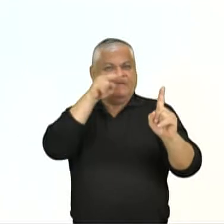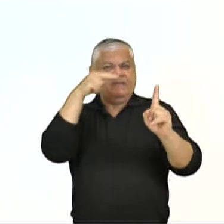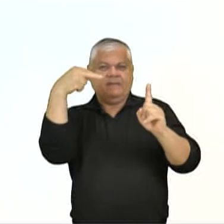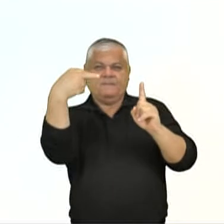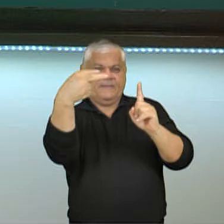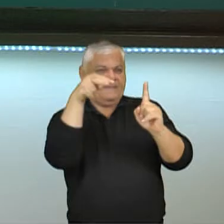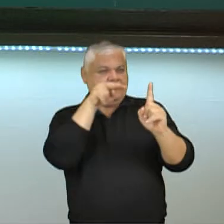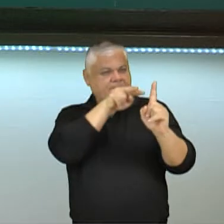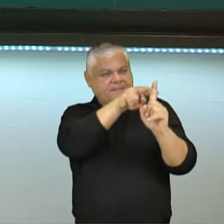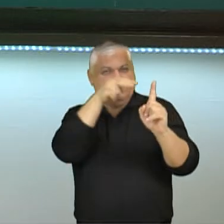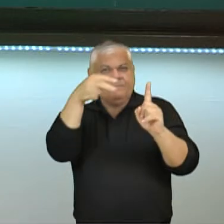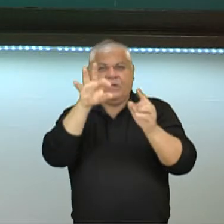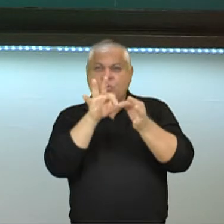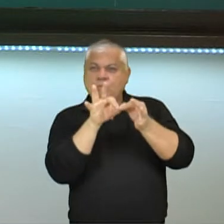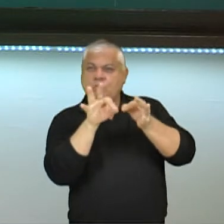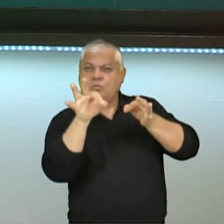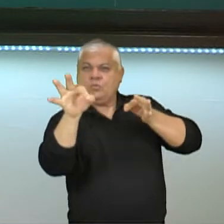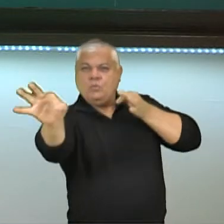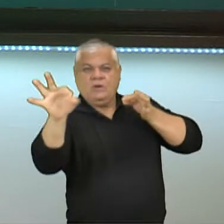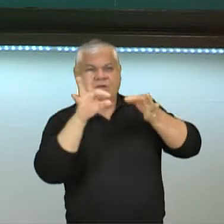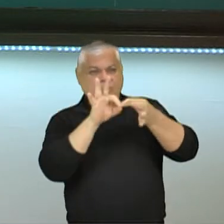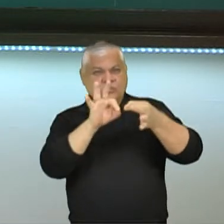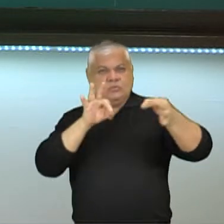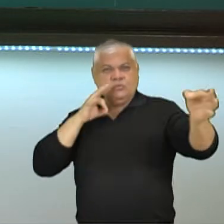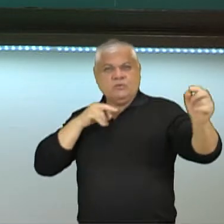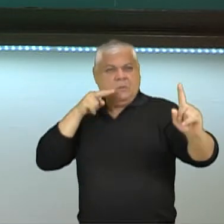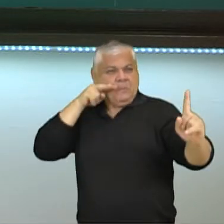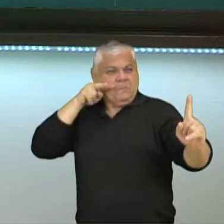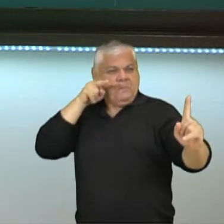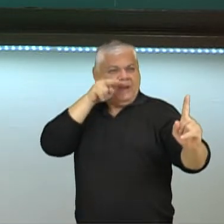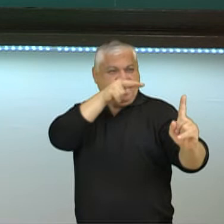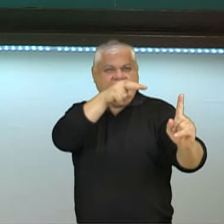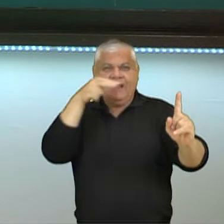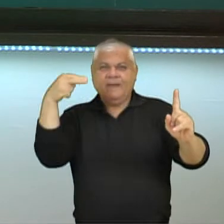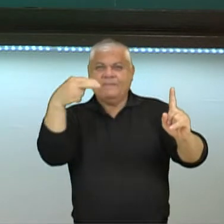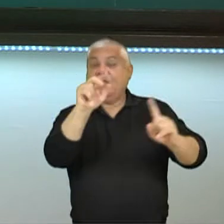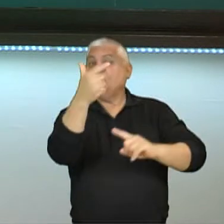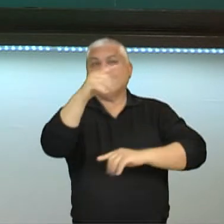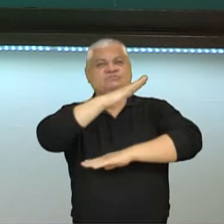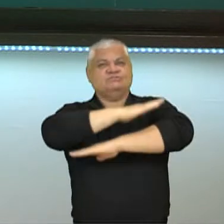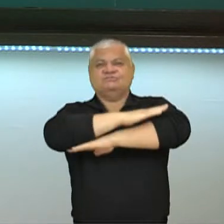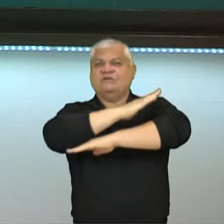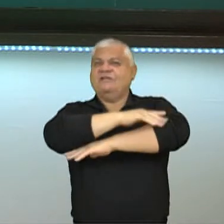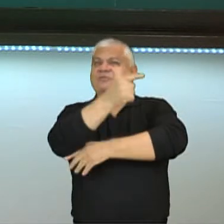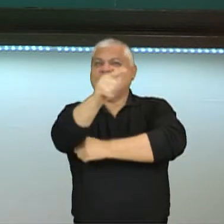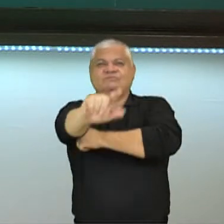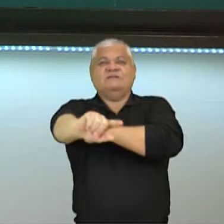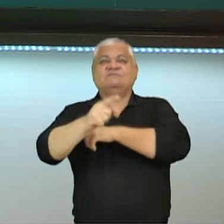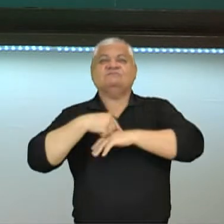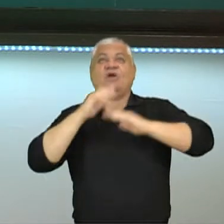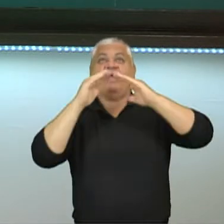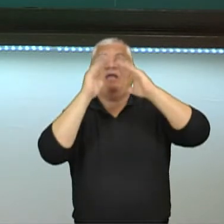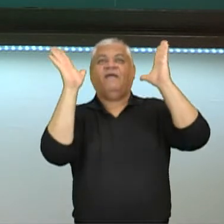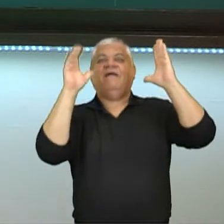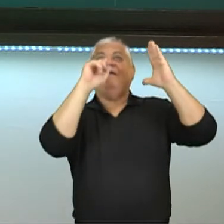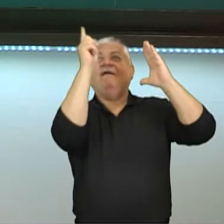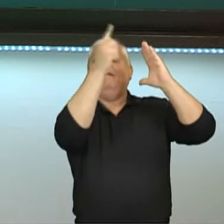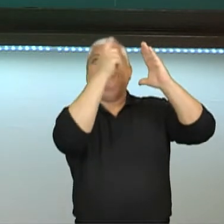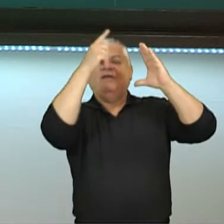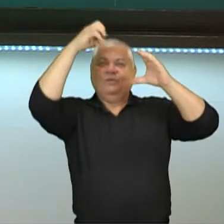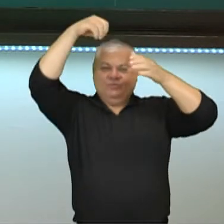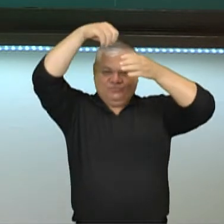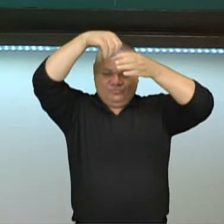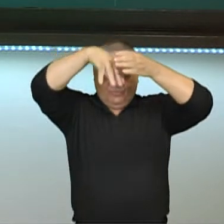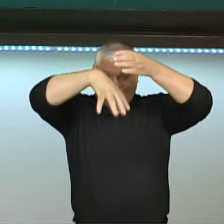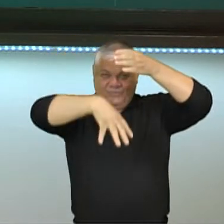tendo uma ampliação. Lembrando a vocês que os domos não tinham exatamente janelas. Nós tínhamos aberturas no teto para entrar a luz e entrar,